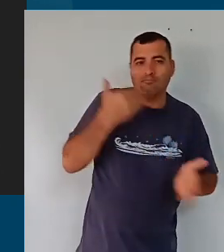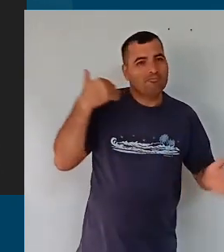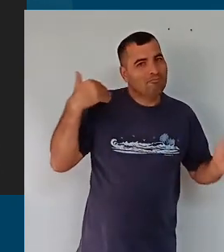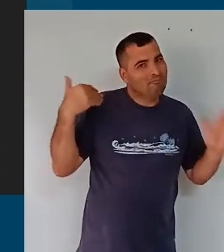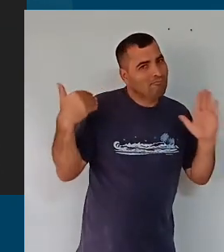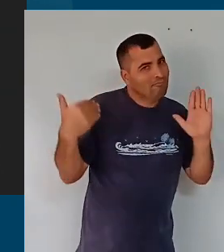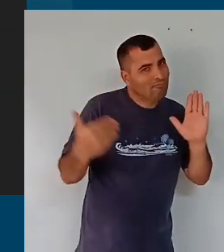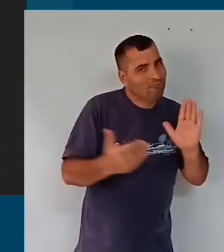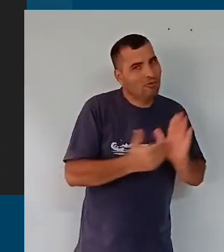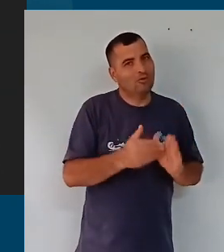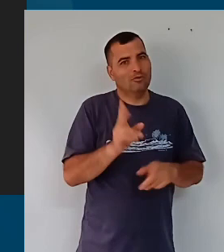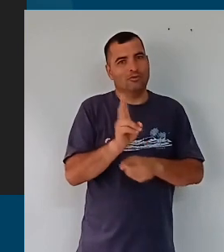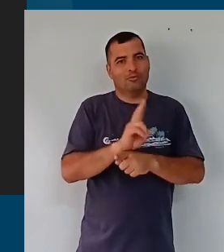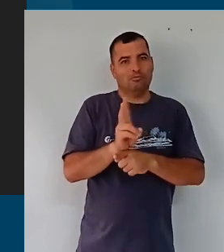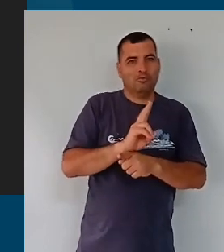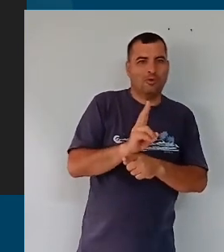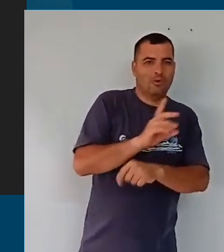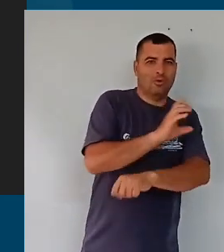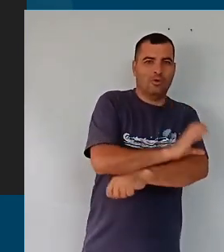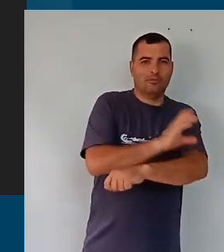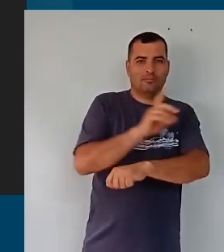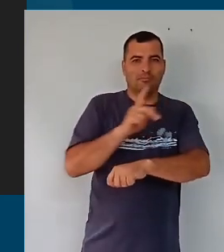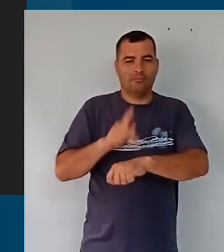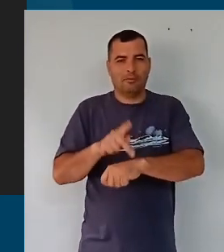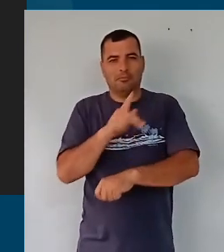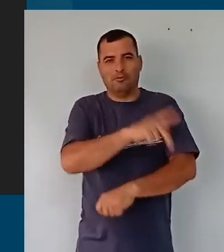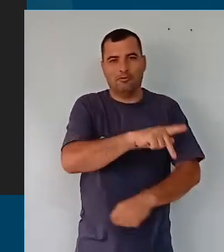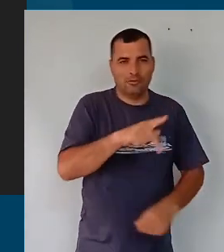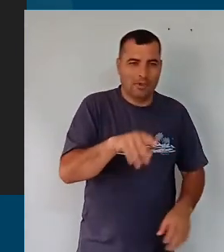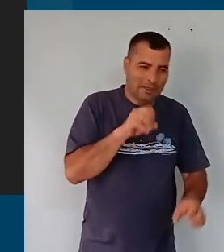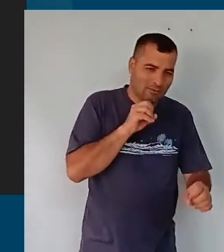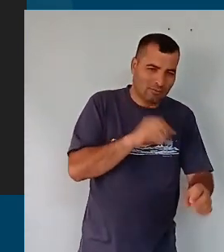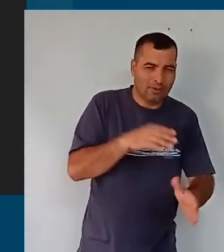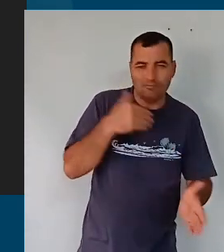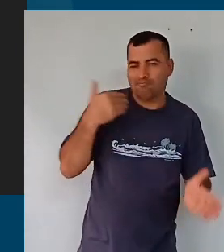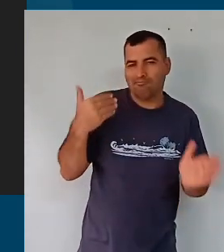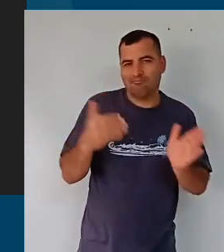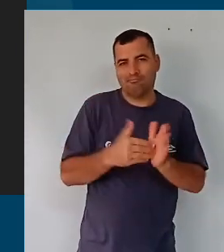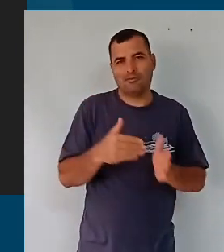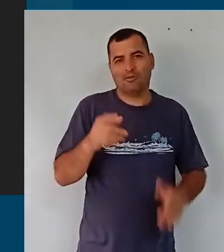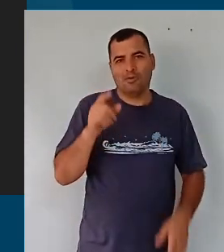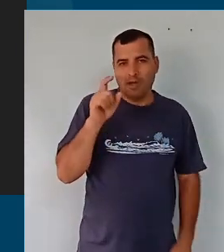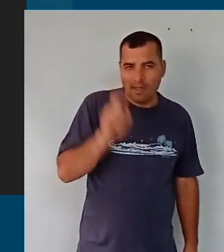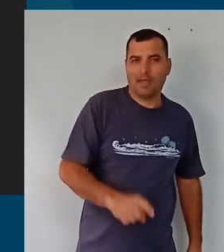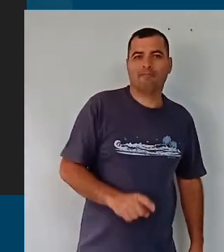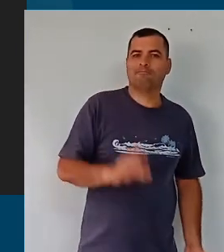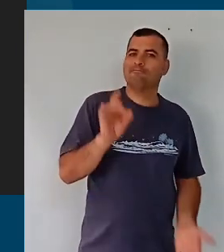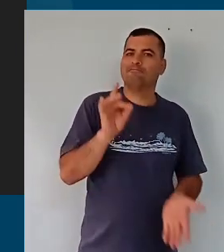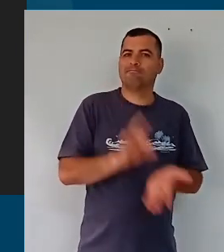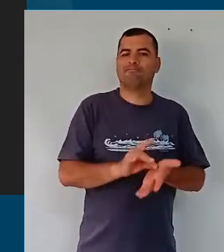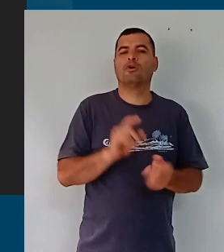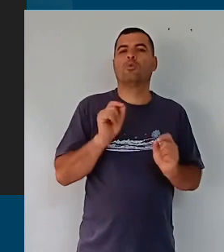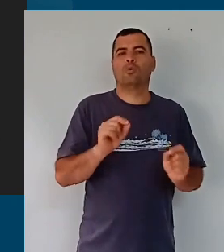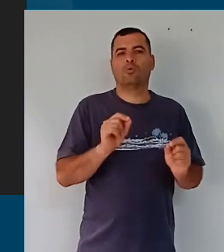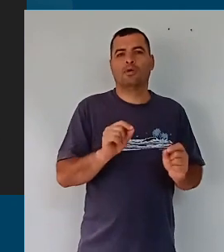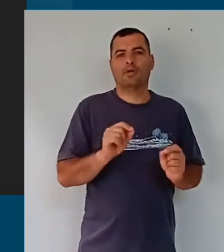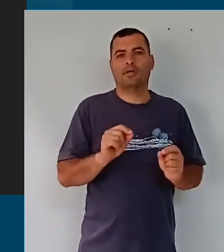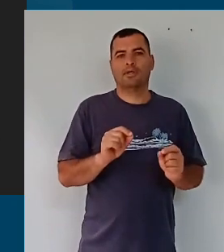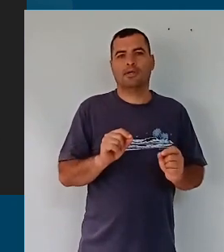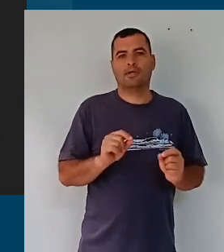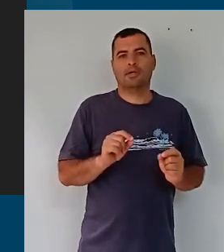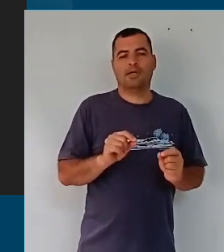todos vocês, supervisores, coordenadores, professores, educadores, são, são a